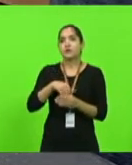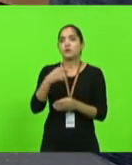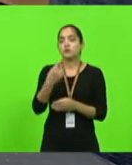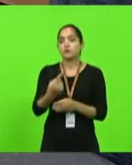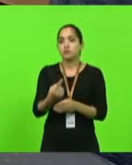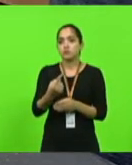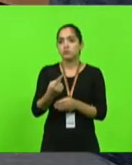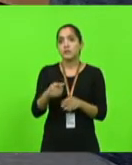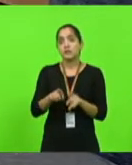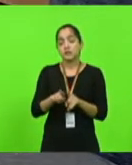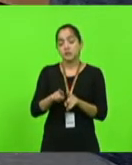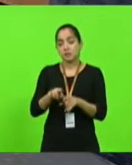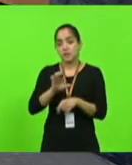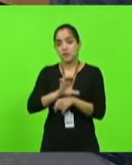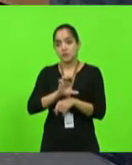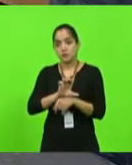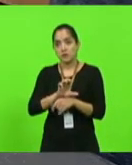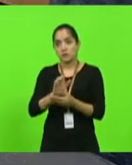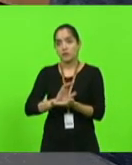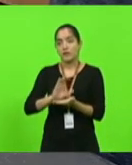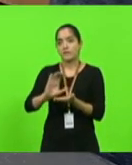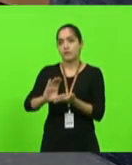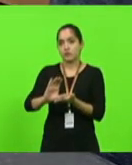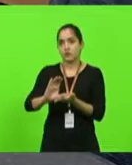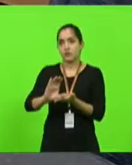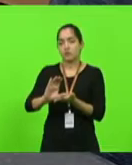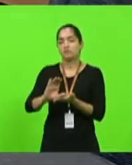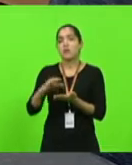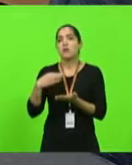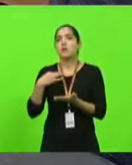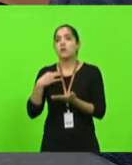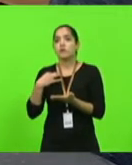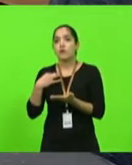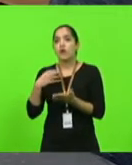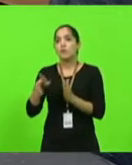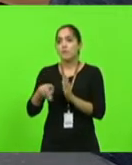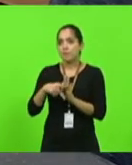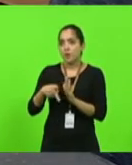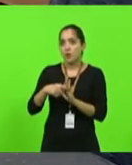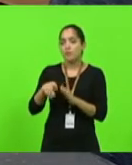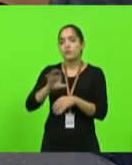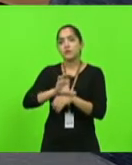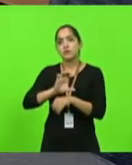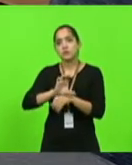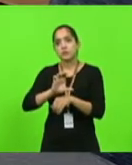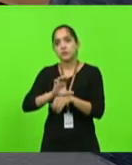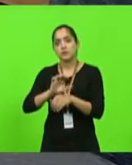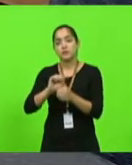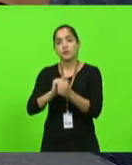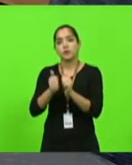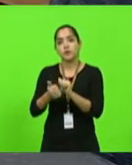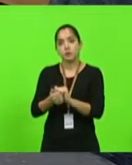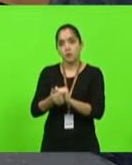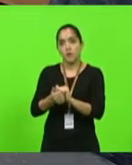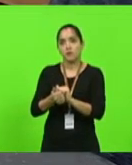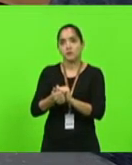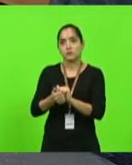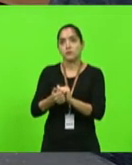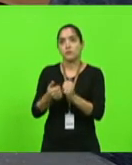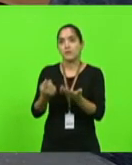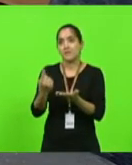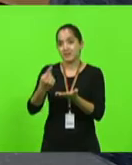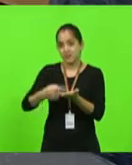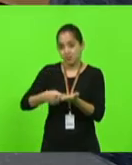obviamente, que o Estado vai investir em uniforme da rede estadual da maneira que for adequada, mas não dá para cumprir o que está